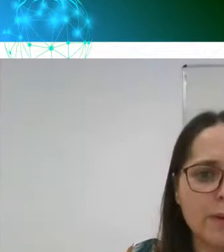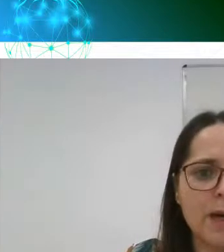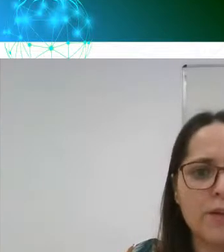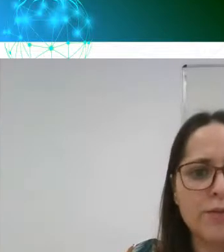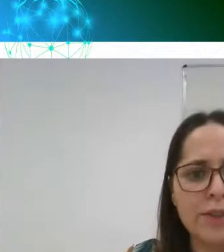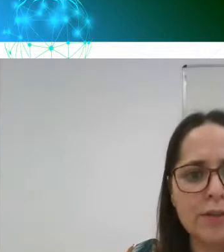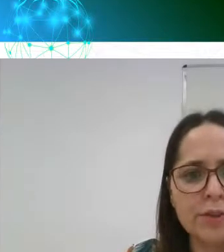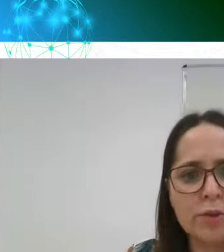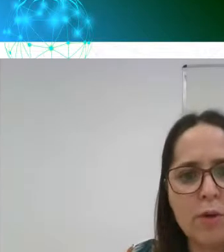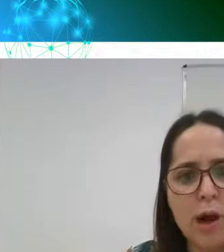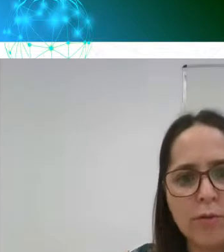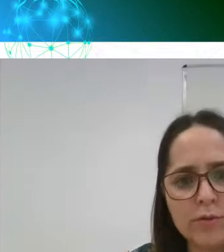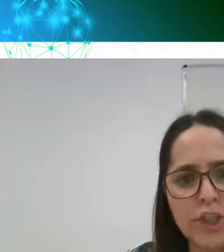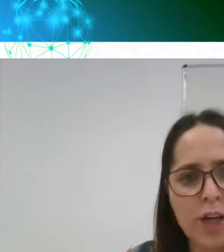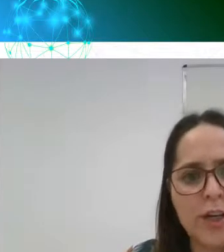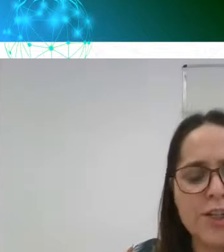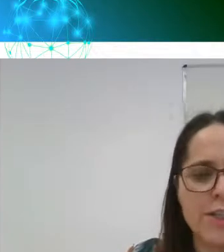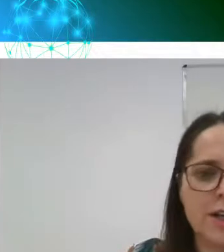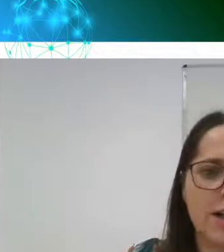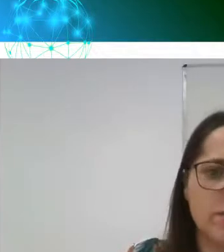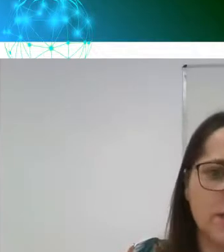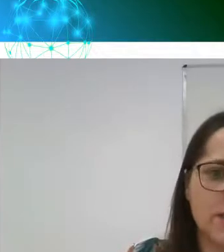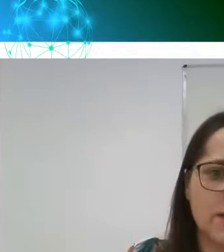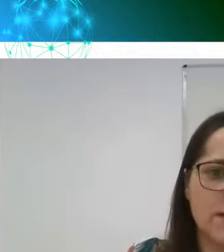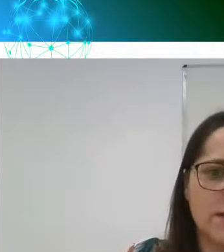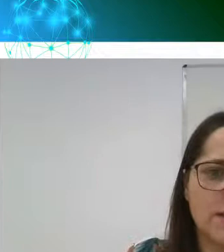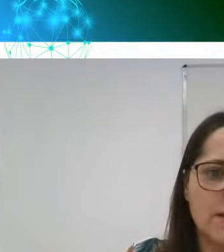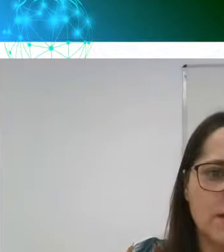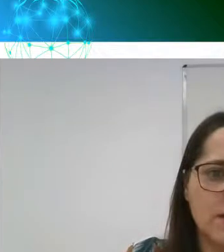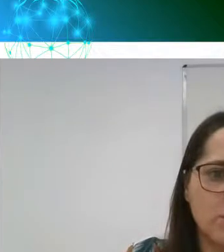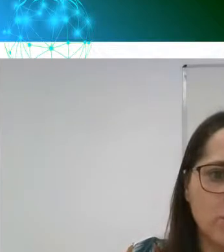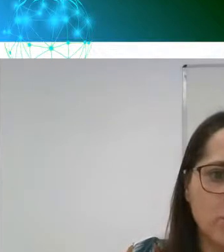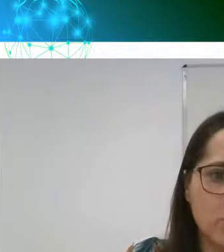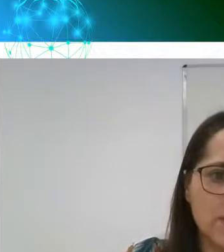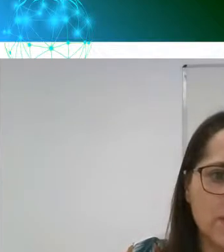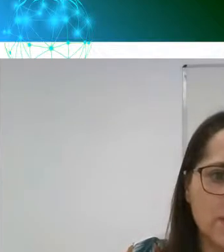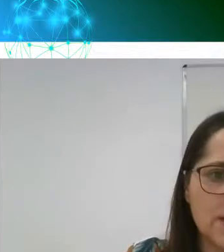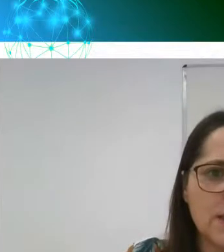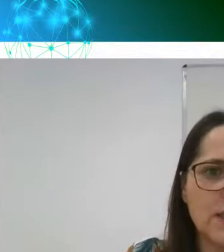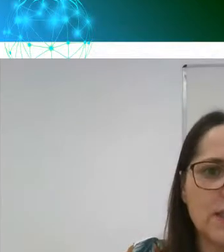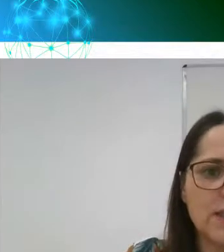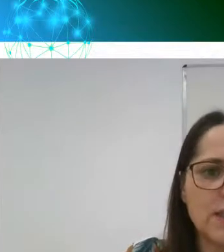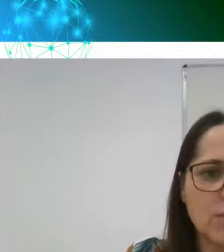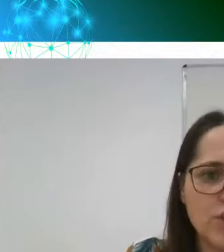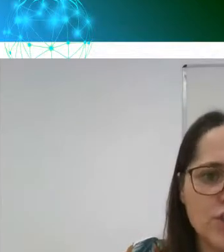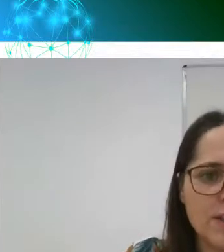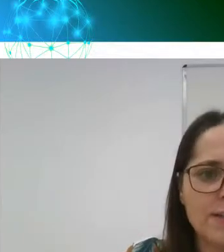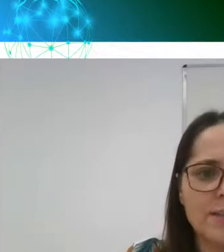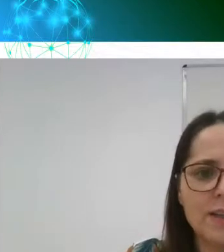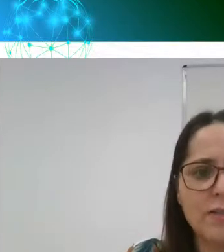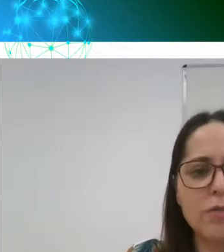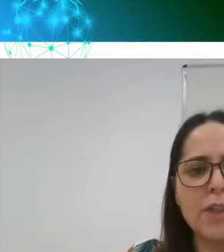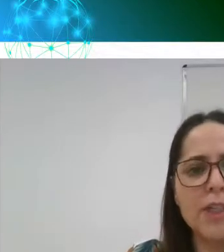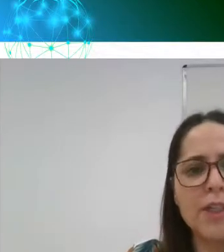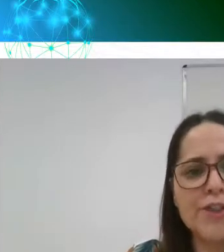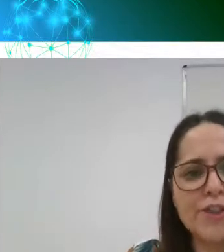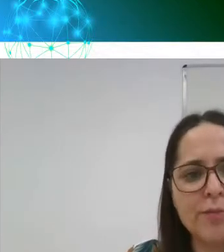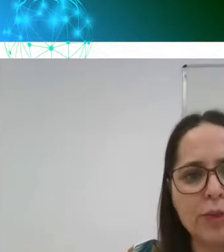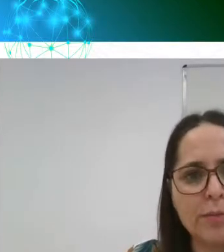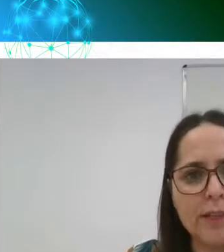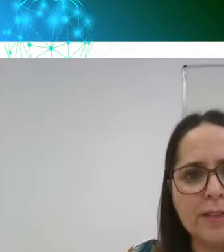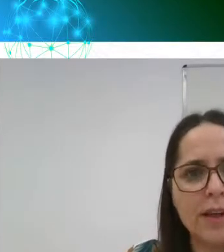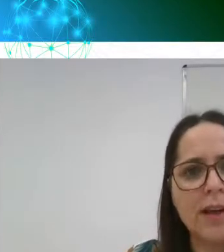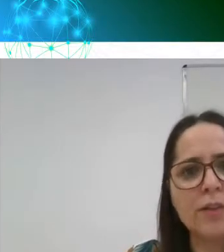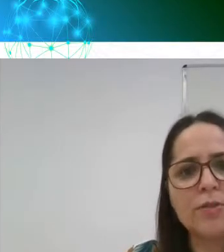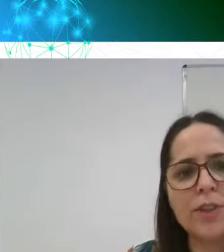primeiro trabalho, fila virtual, deixar registrado aqui, por conta de que, quando a gente acessa o link